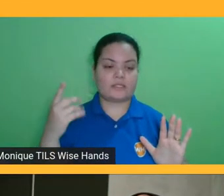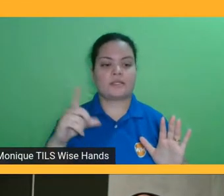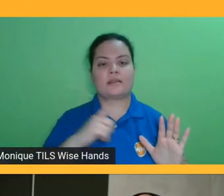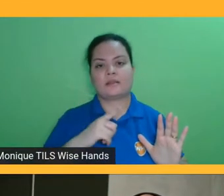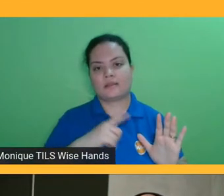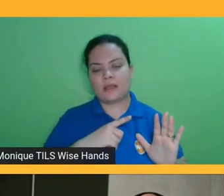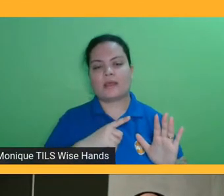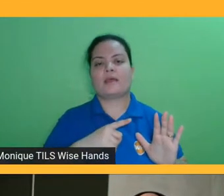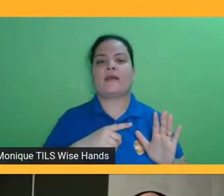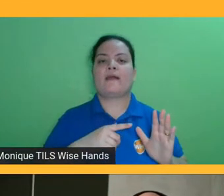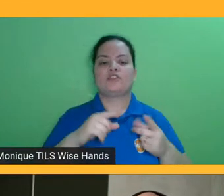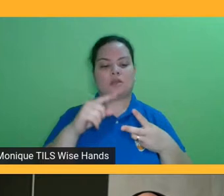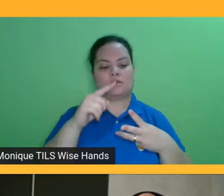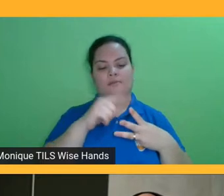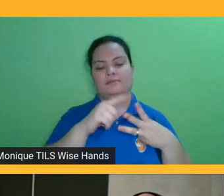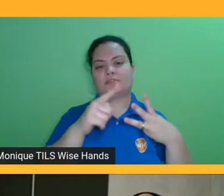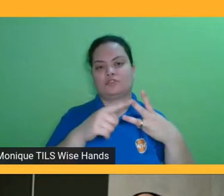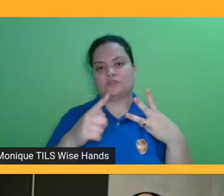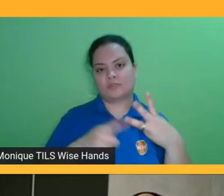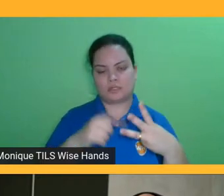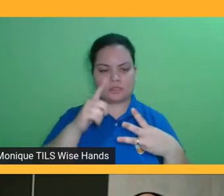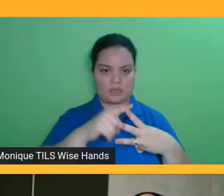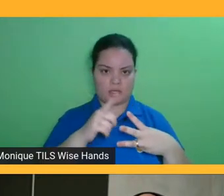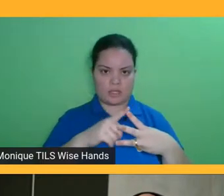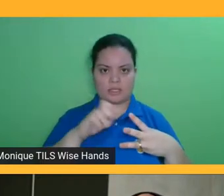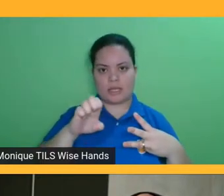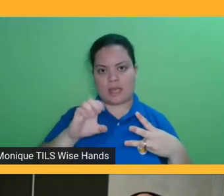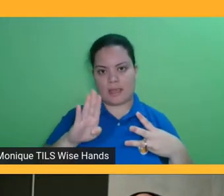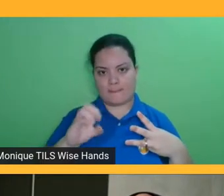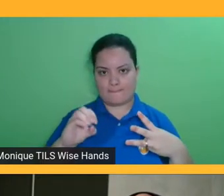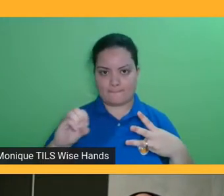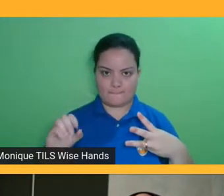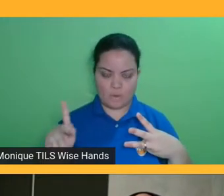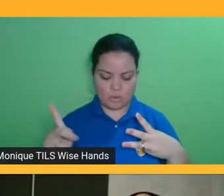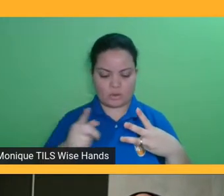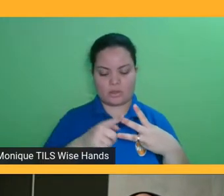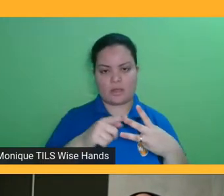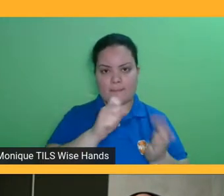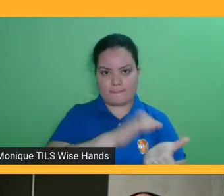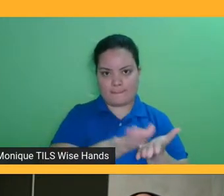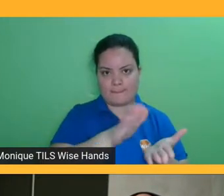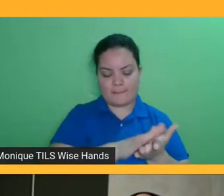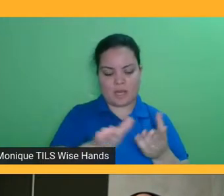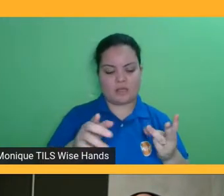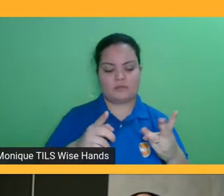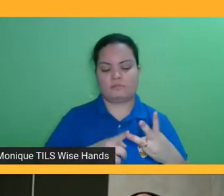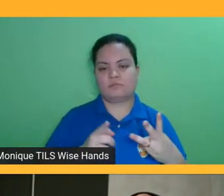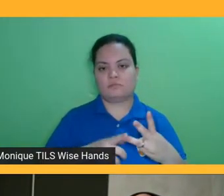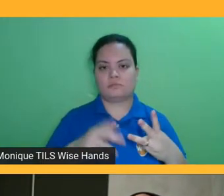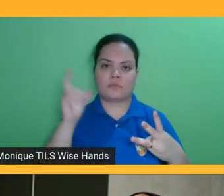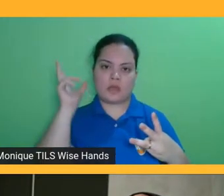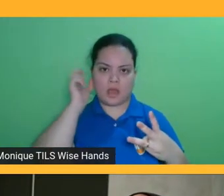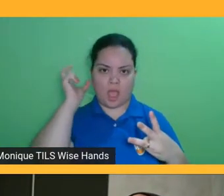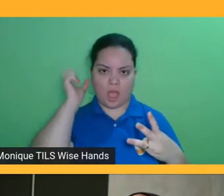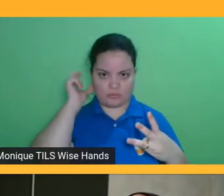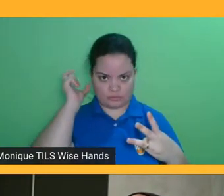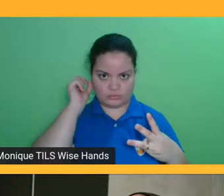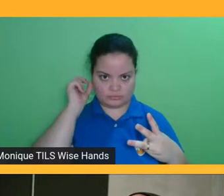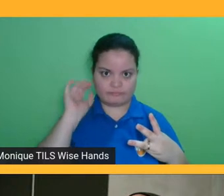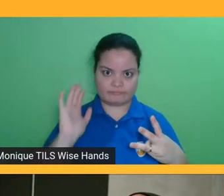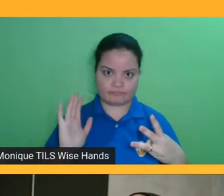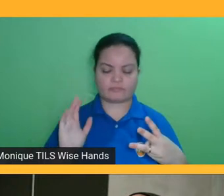três formatos, ebook, impresso e áudio. Então, a gente já começa a pensar nesses outros formatos